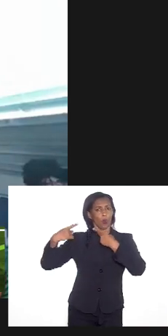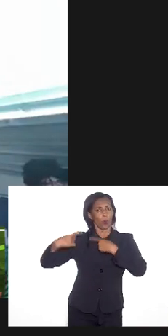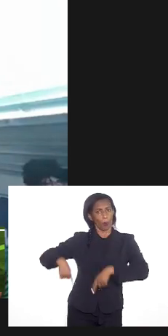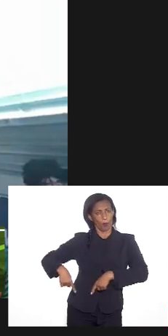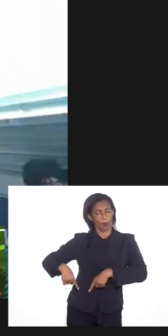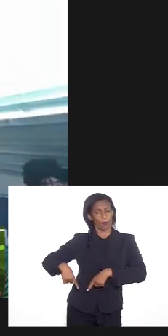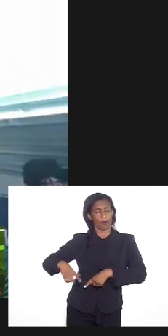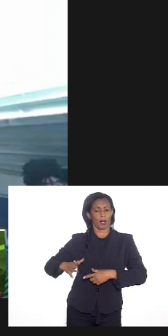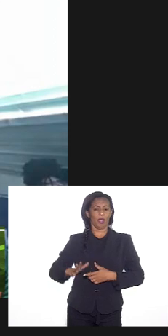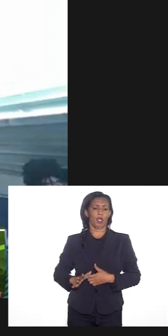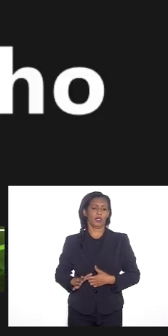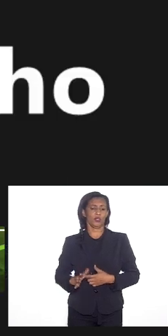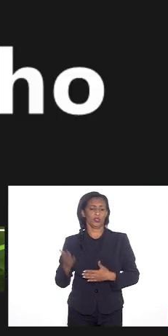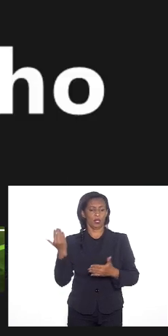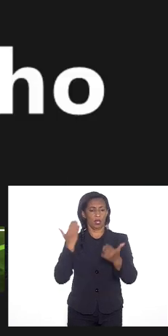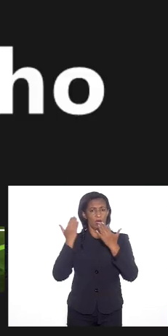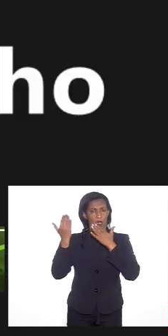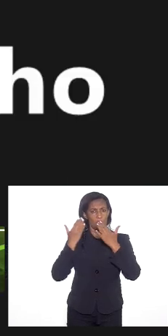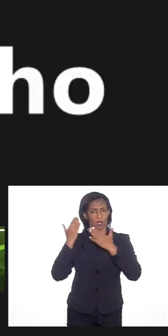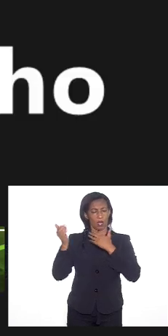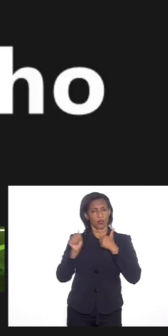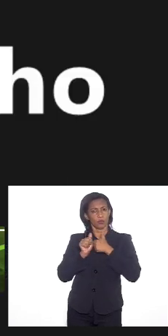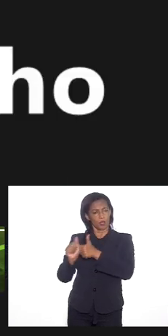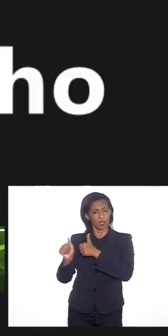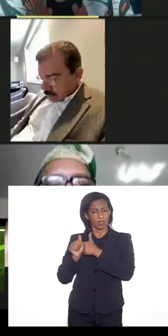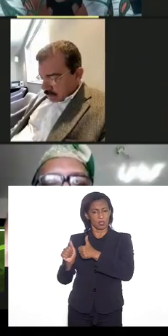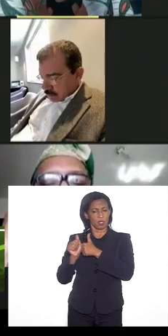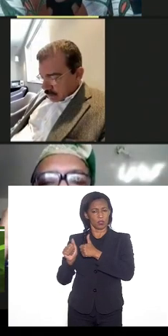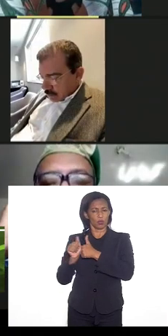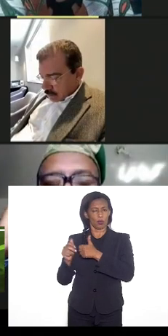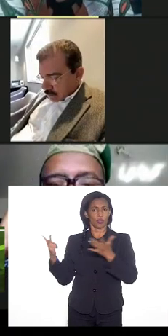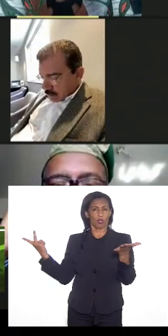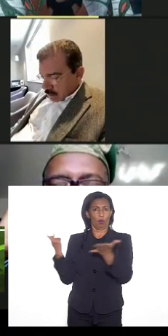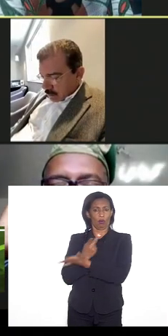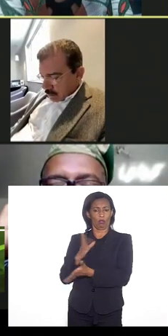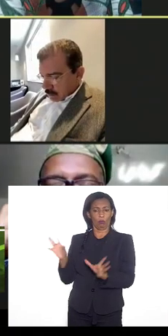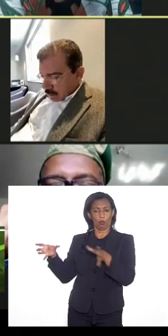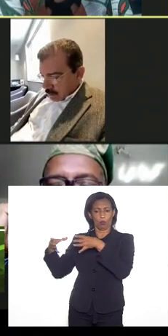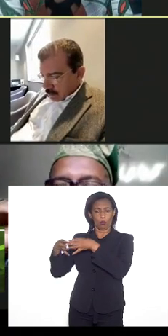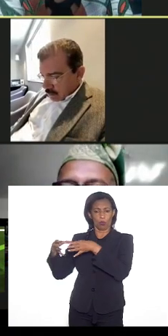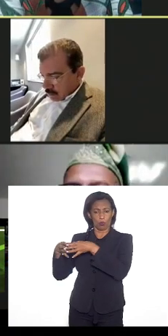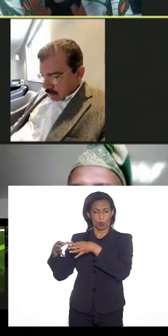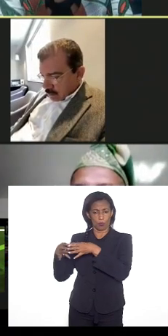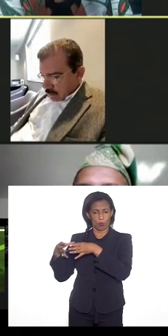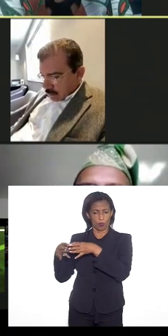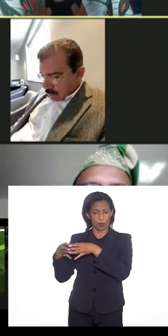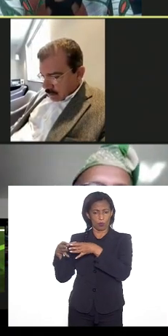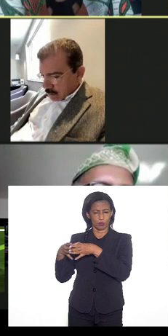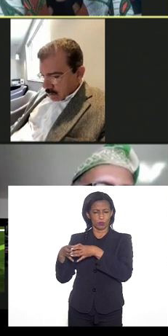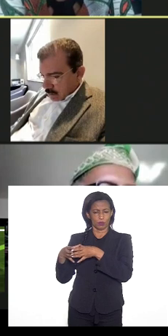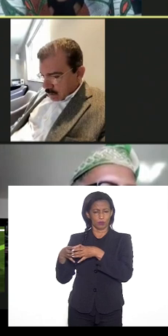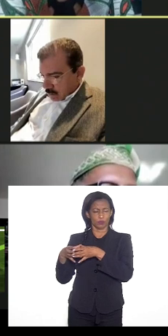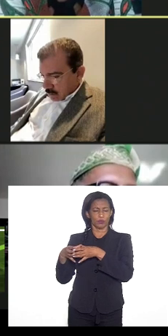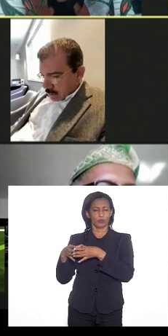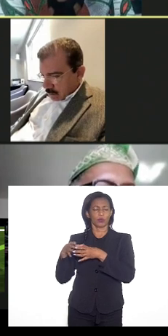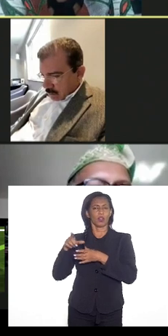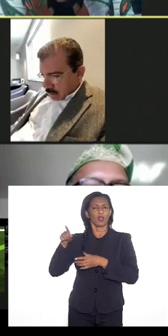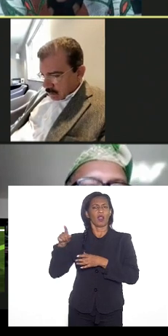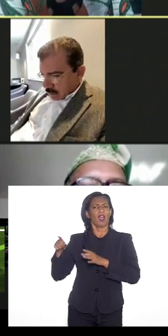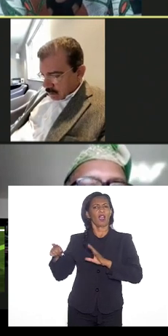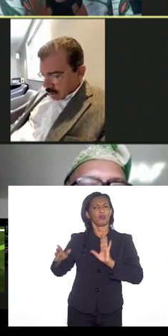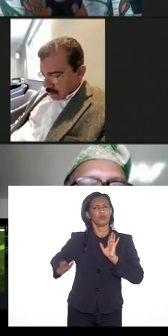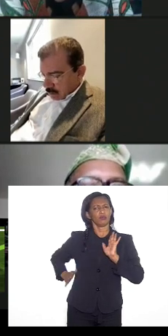com relação às perseguições feitas por grupos do varejo do